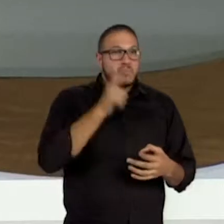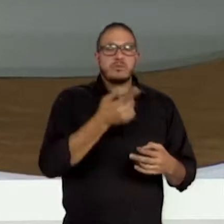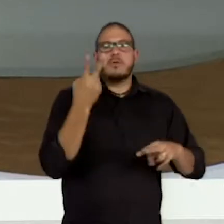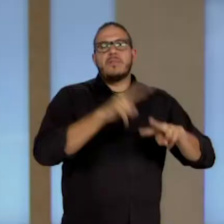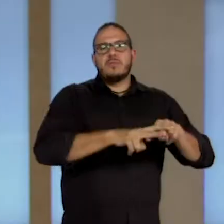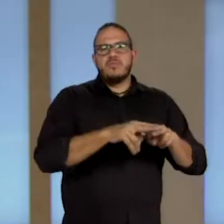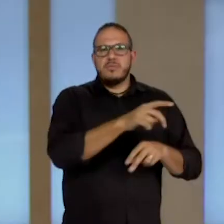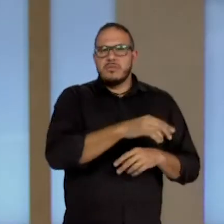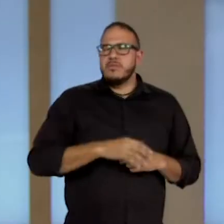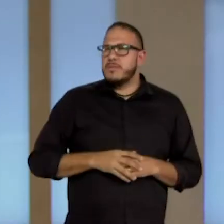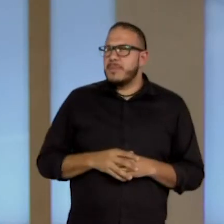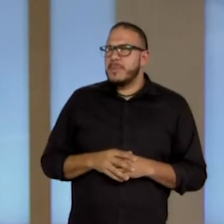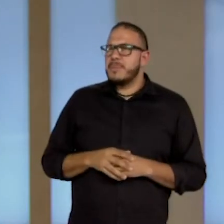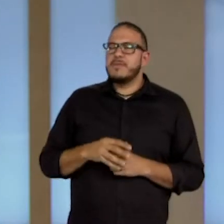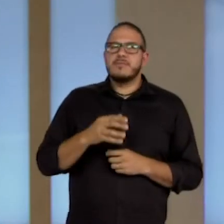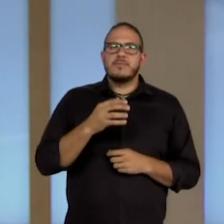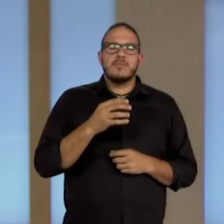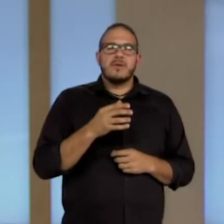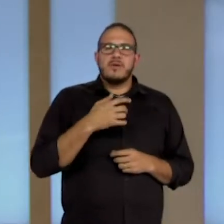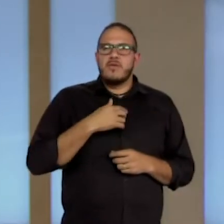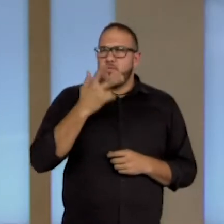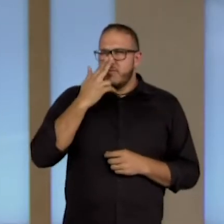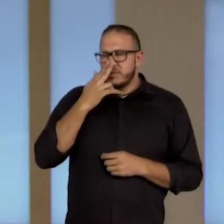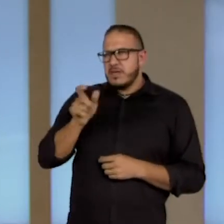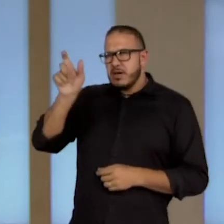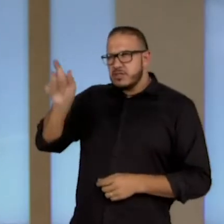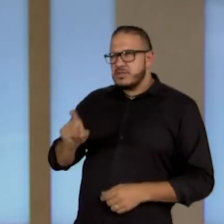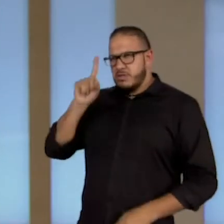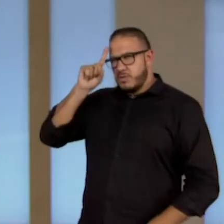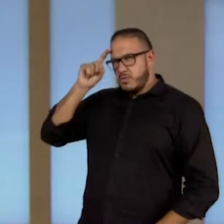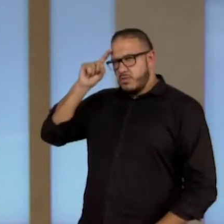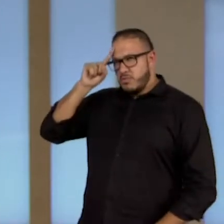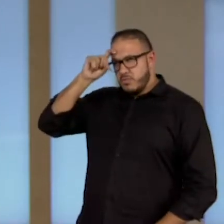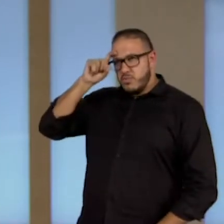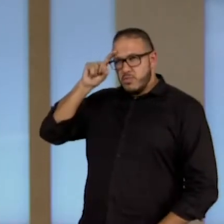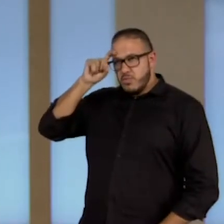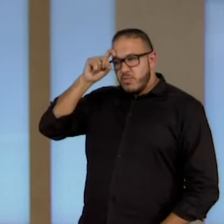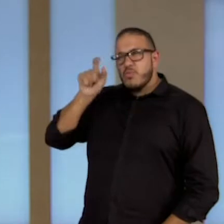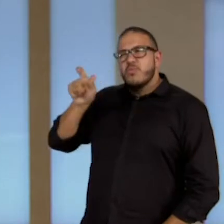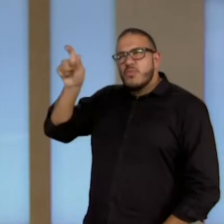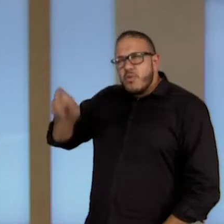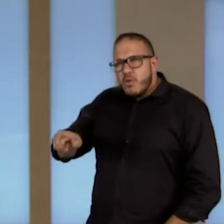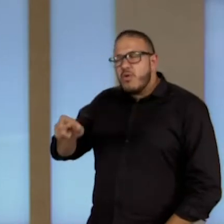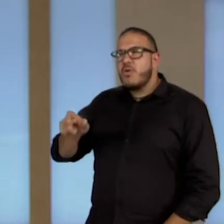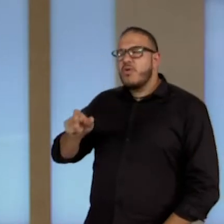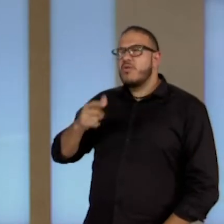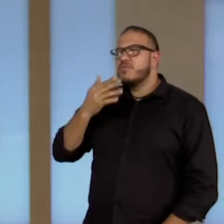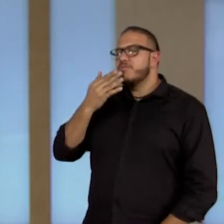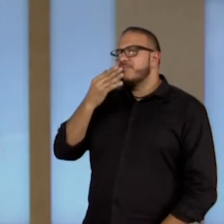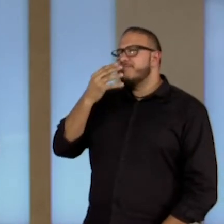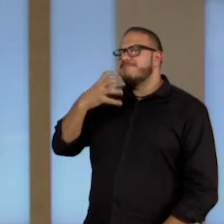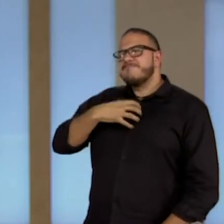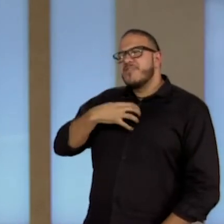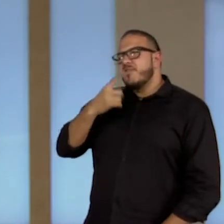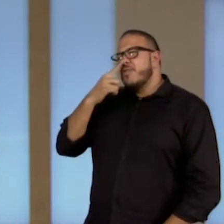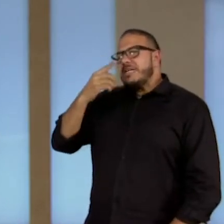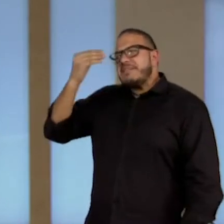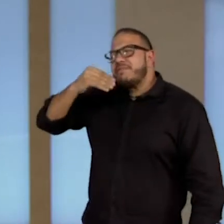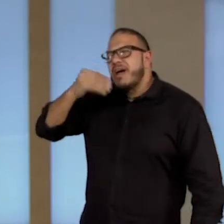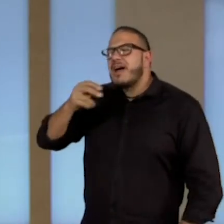Glenn, você acha que o Moro se tornou, foi enfraquecido por ter